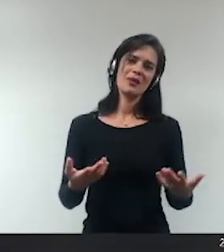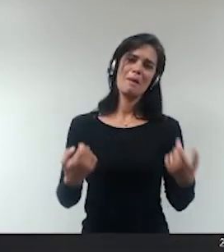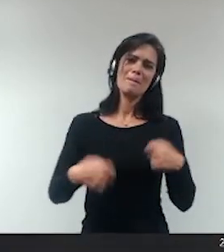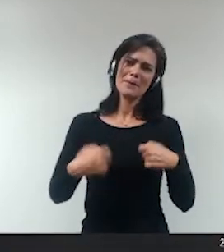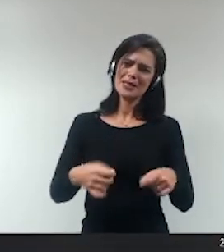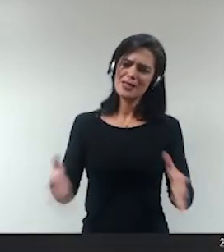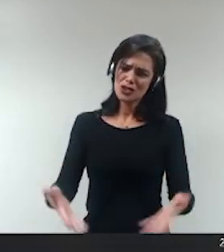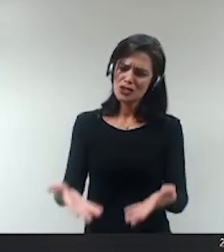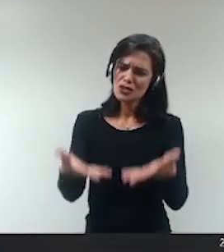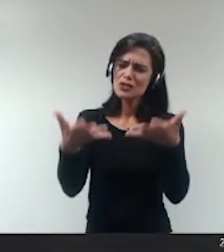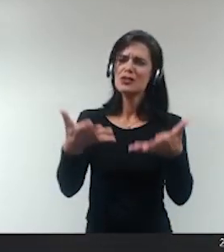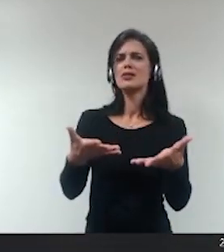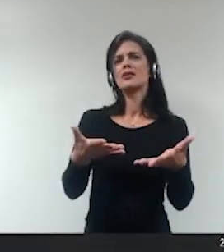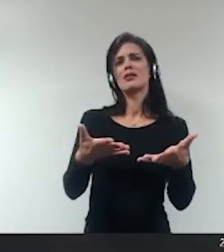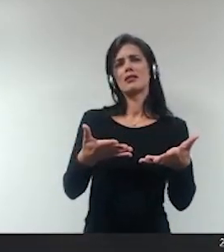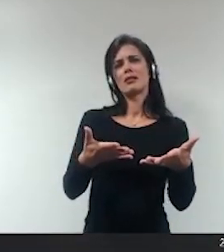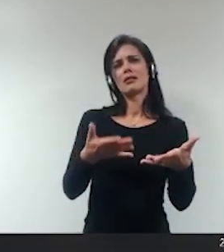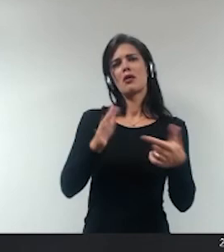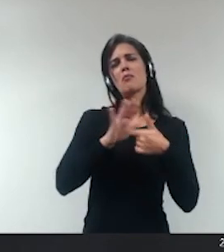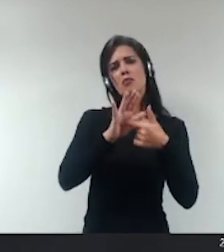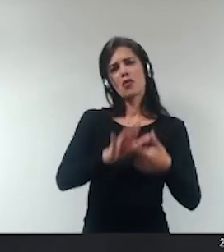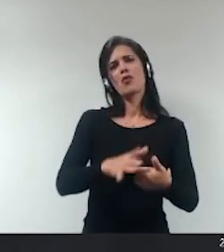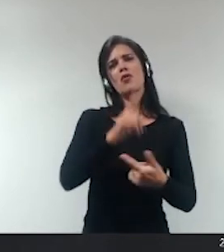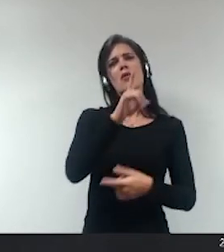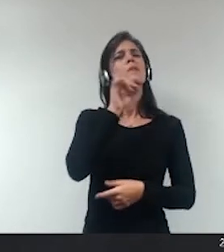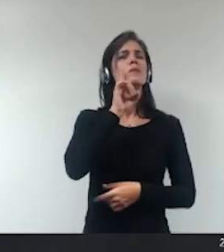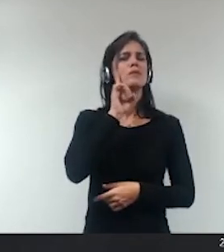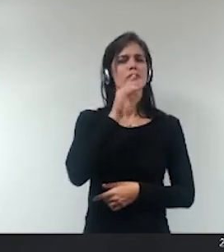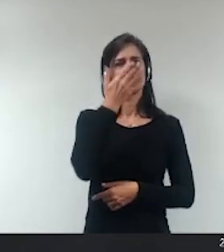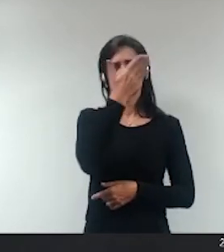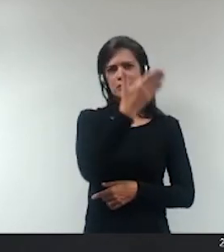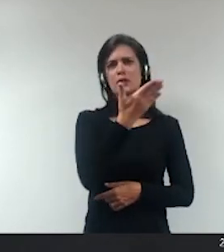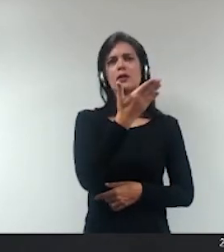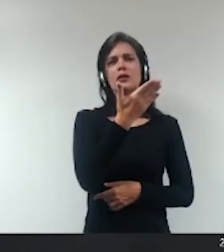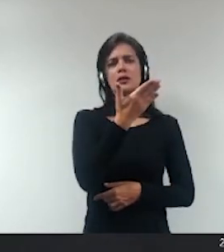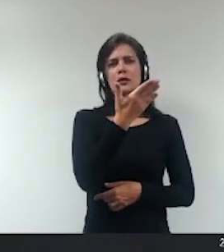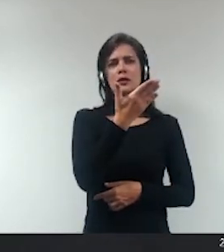aí eu dou exemplo dos Estados Unidos da América também no mercado de capitais existem